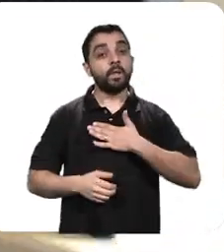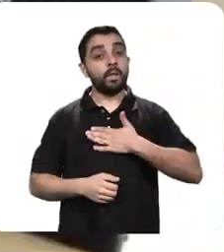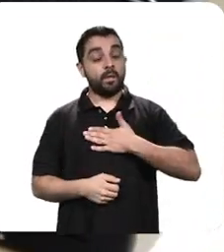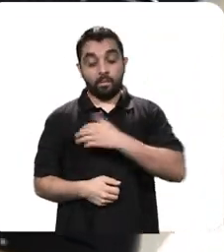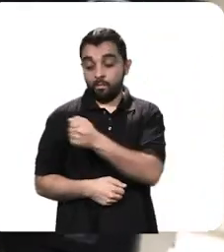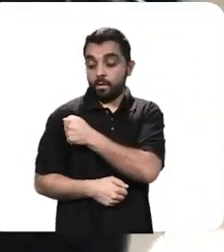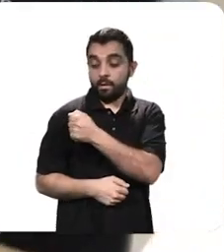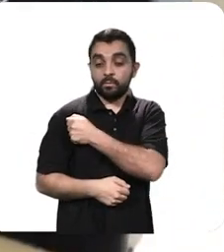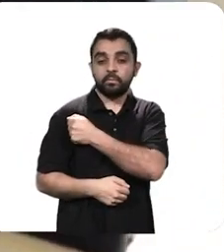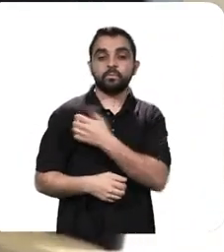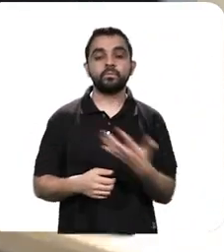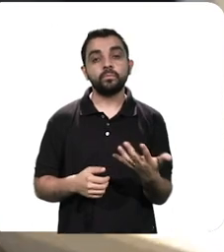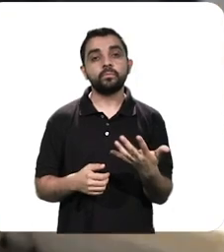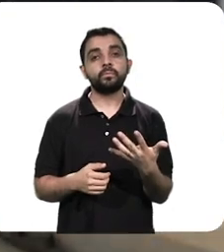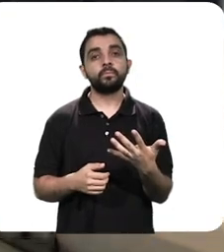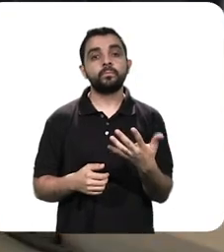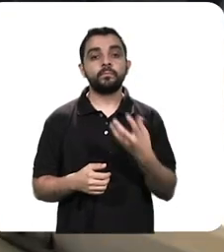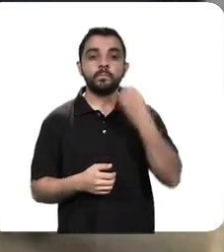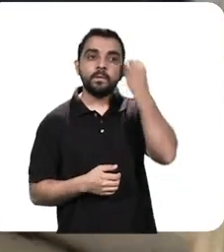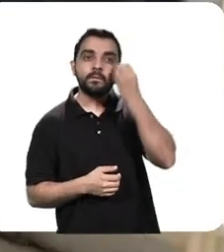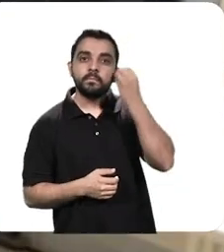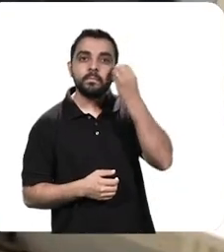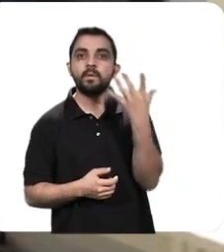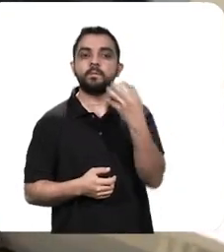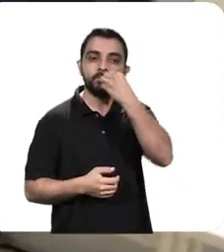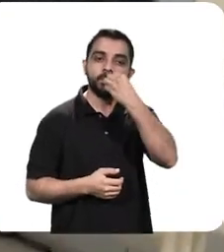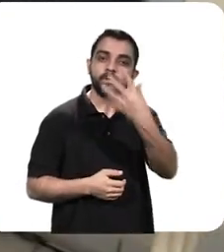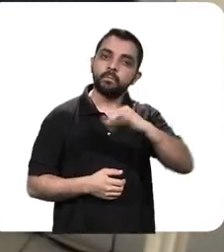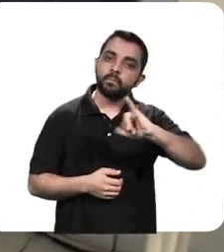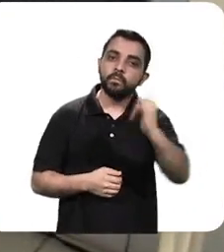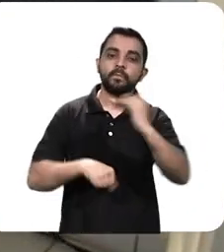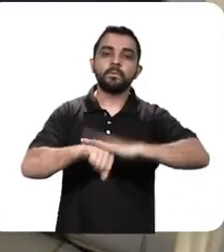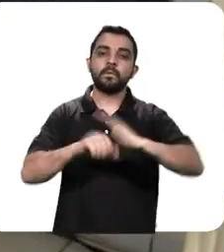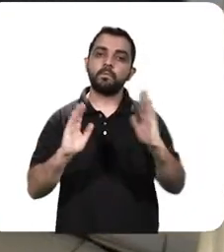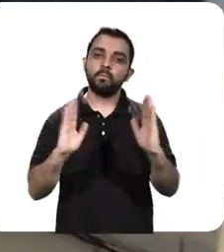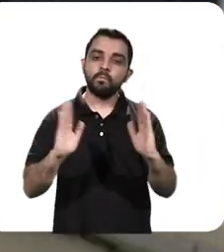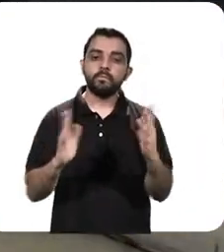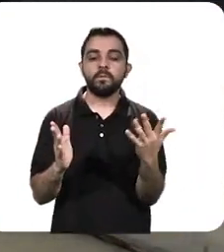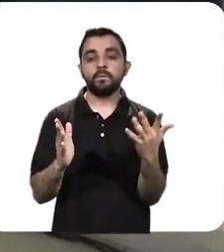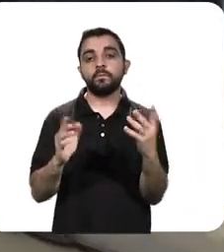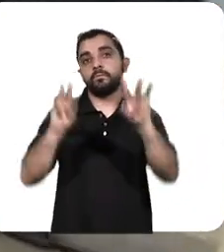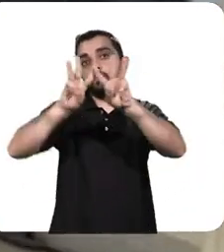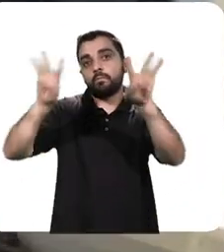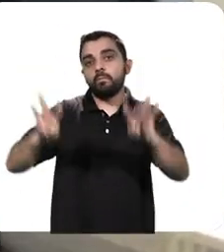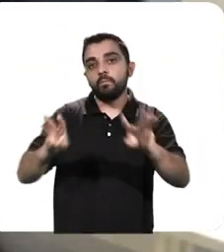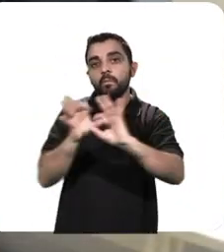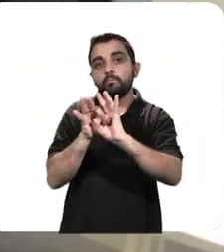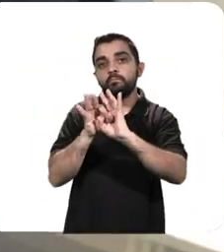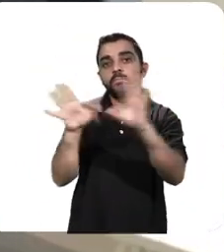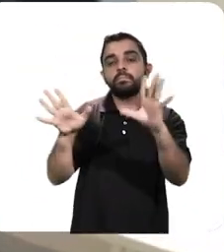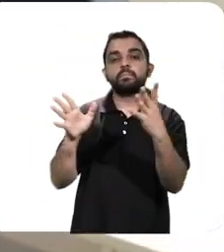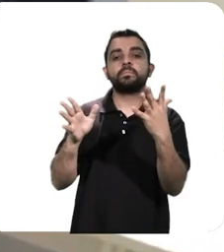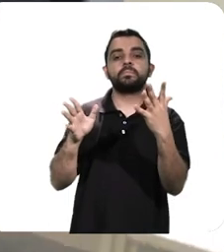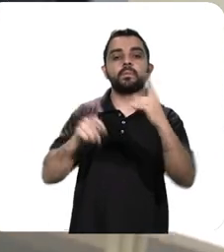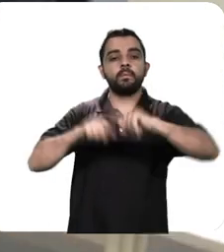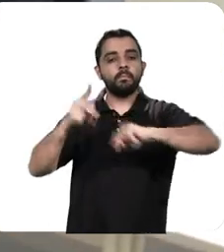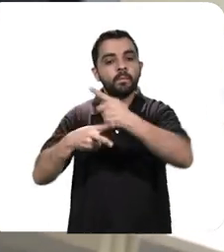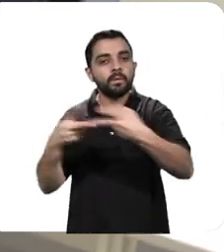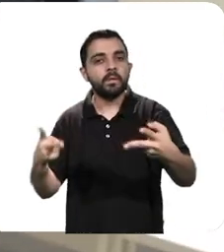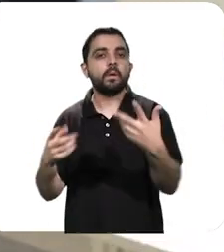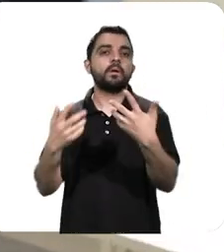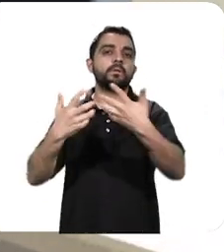Para mim como aluno, não tenho experiência melhor, porque a universidade me proporciona